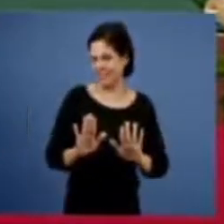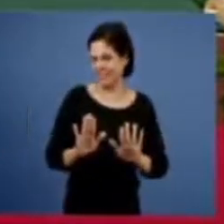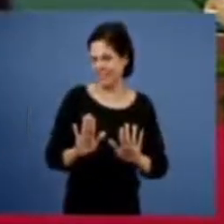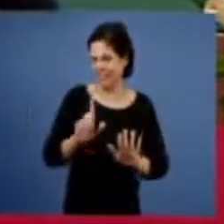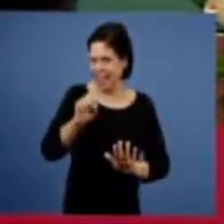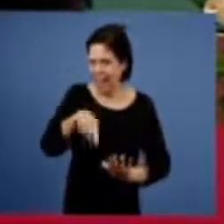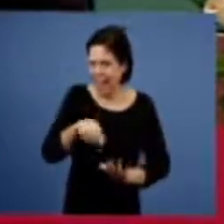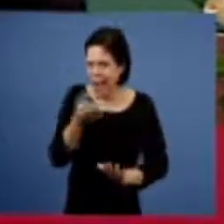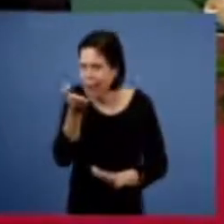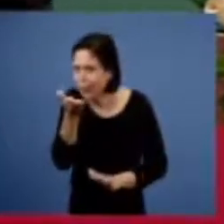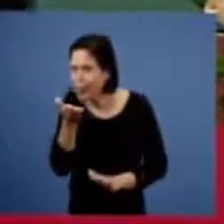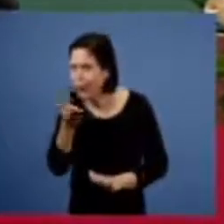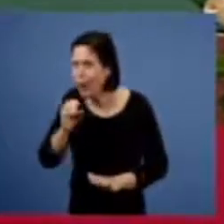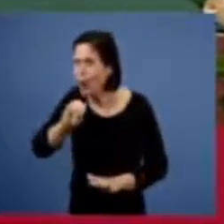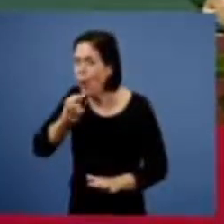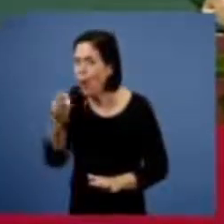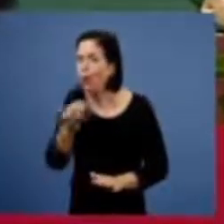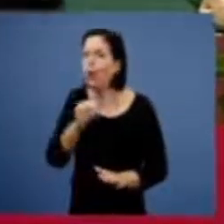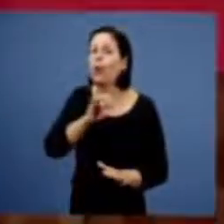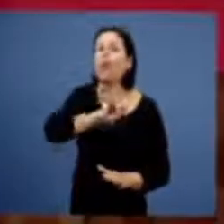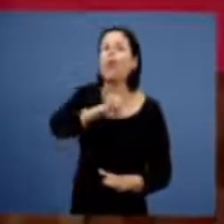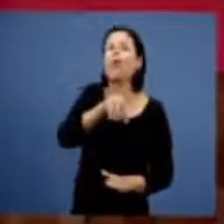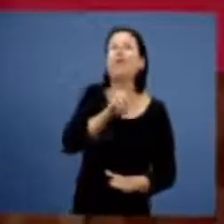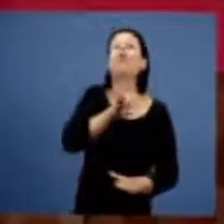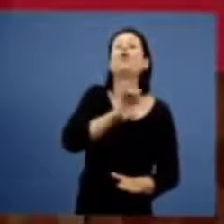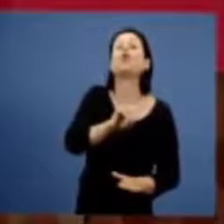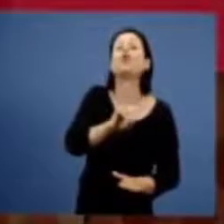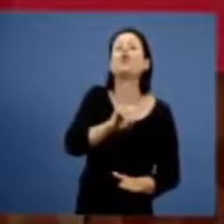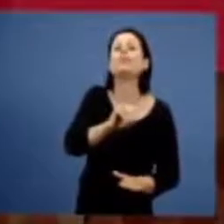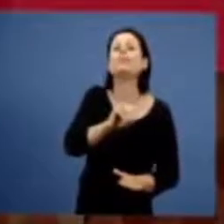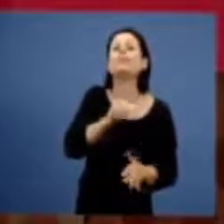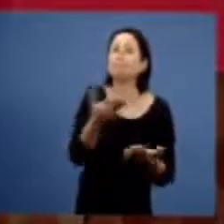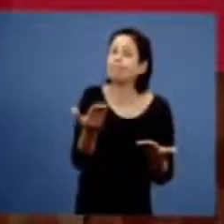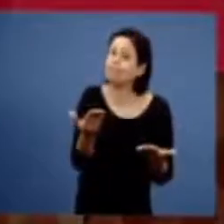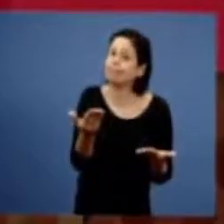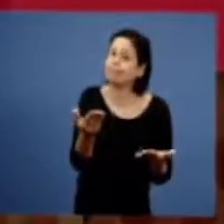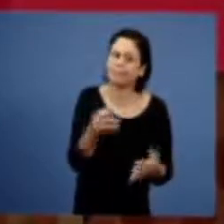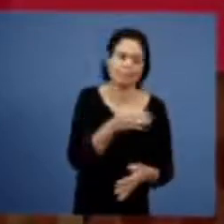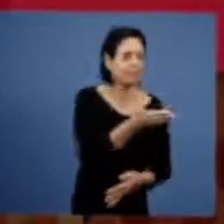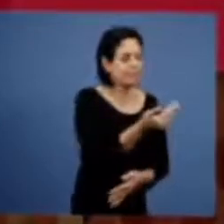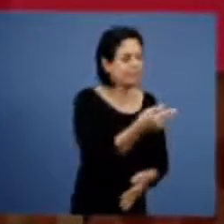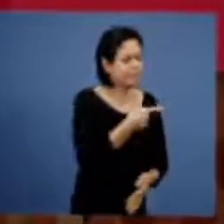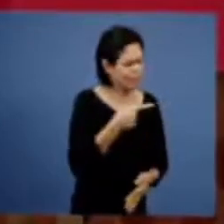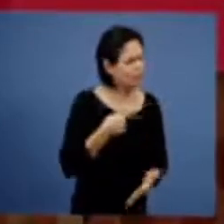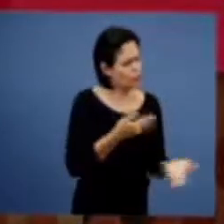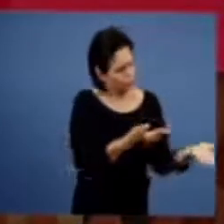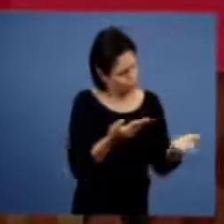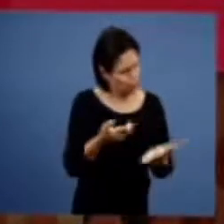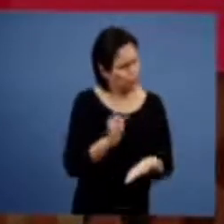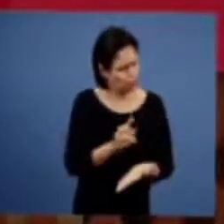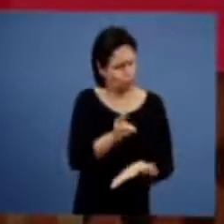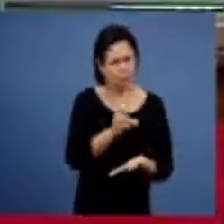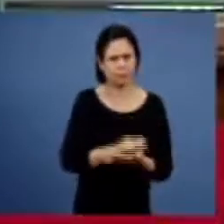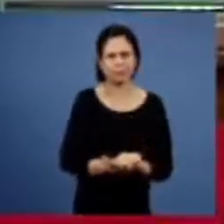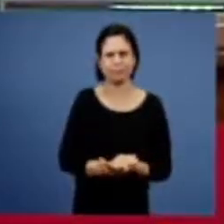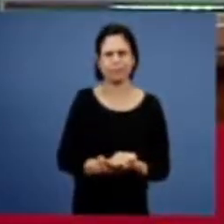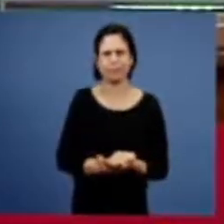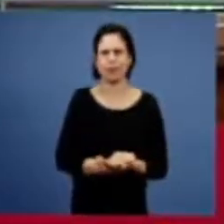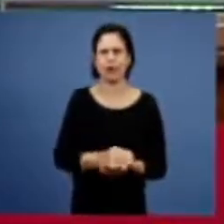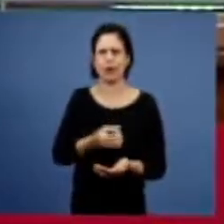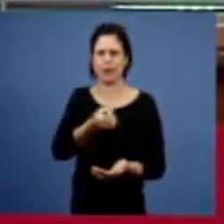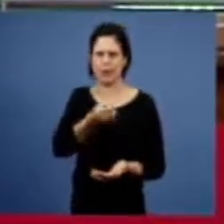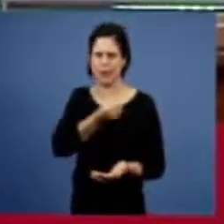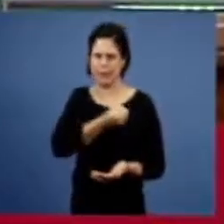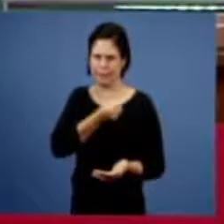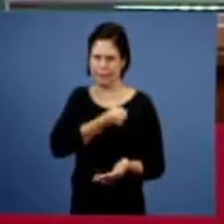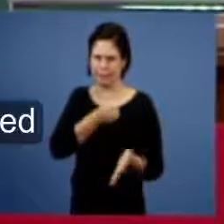trigo, nem onde está o joio, o continuará. Muito bem irmãos, com relação agora a sétima pergunta, para dar